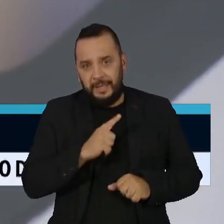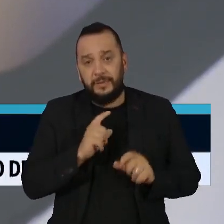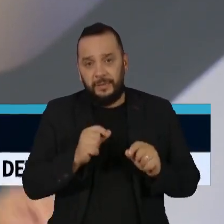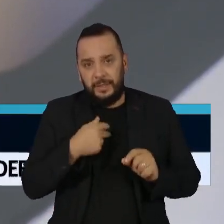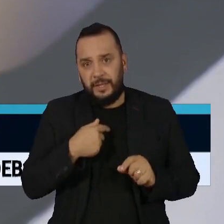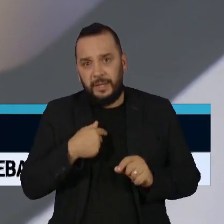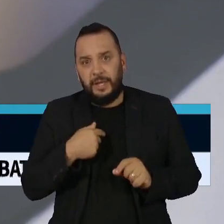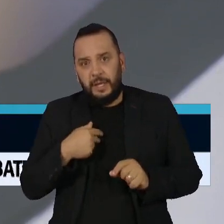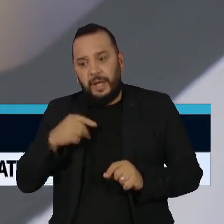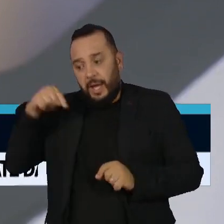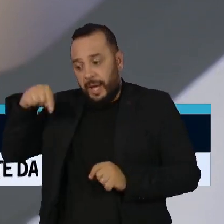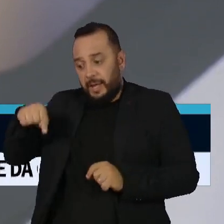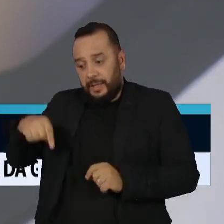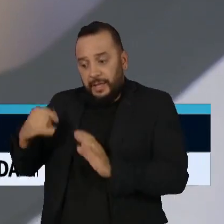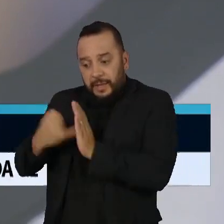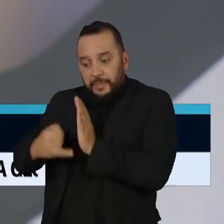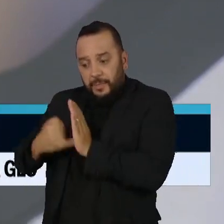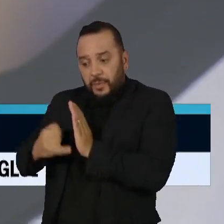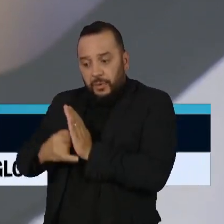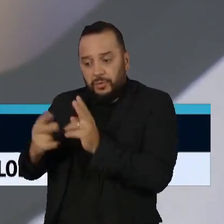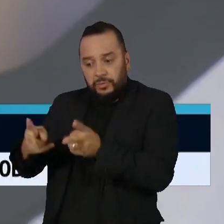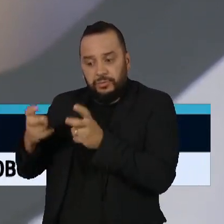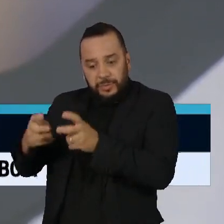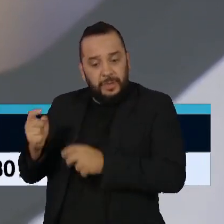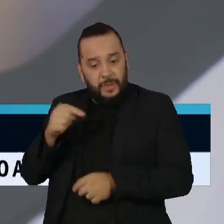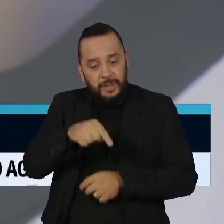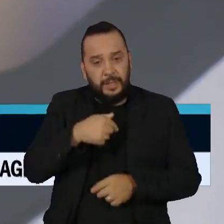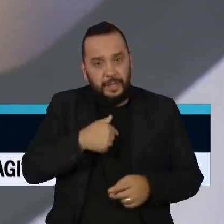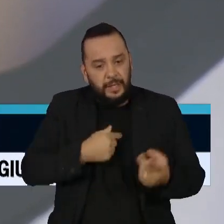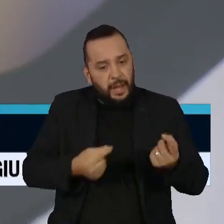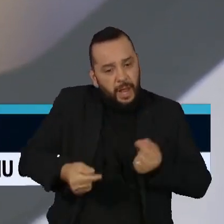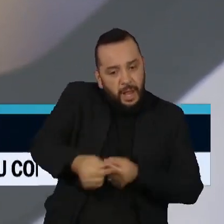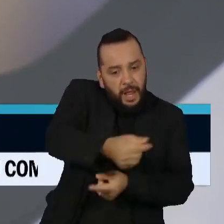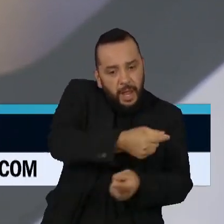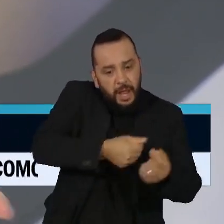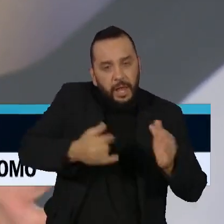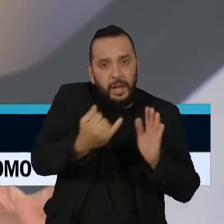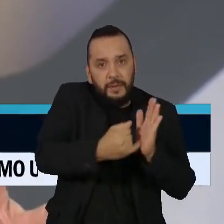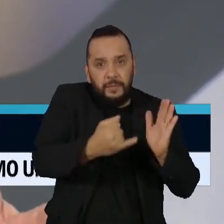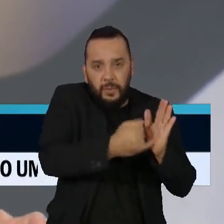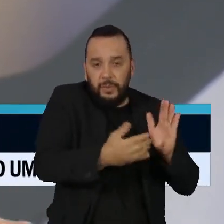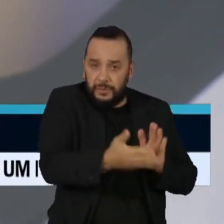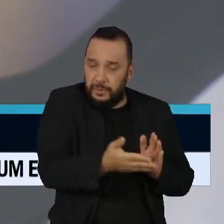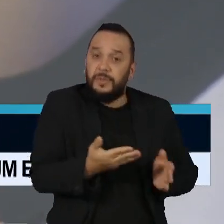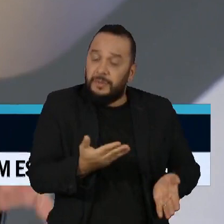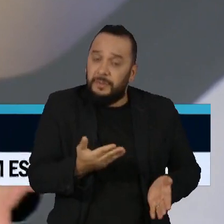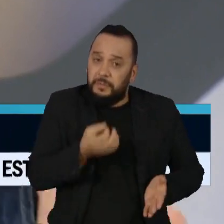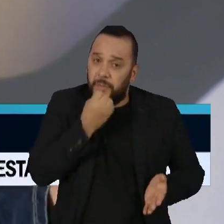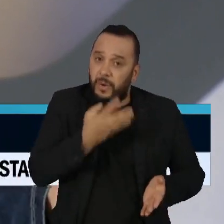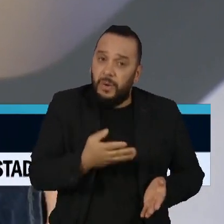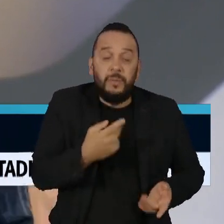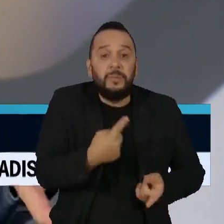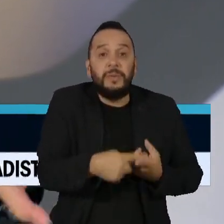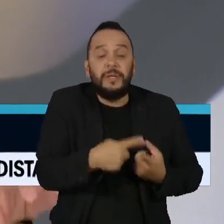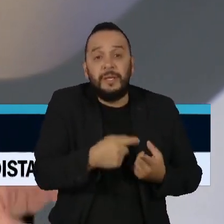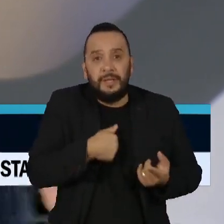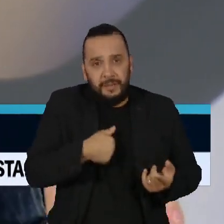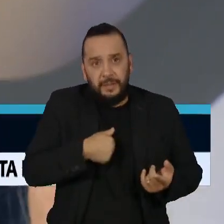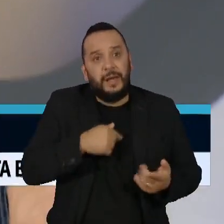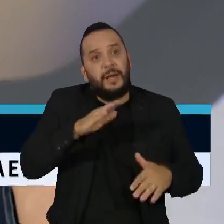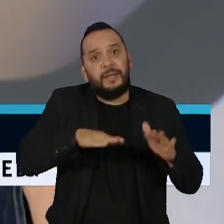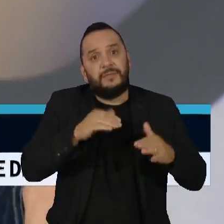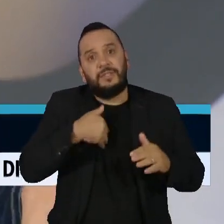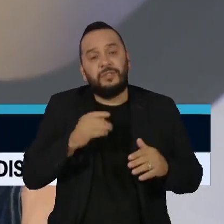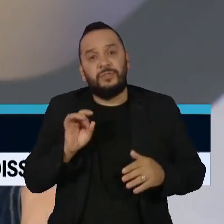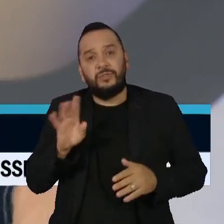foco principal no contribuinte, nos serviços públicos que ele realmente deixa de ter acesso, porque você acaba concentrando muito